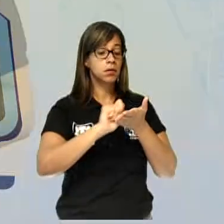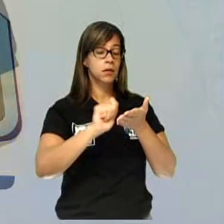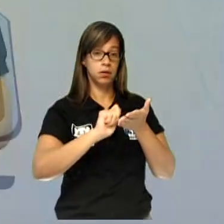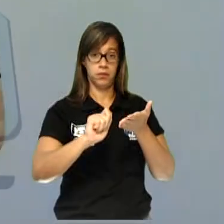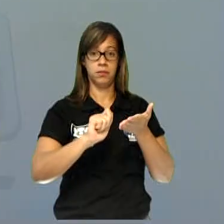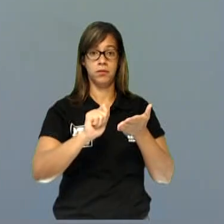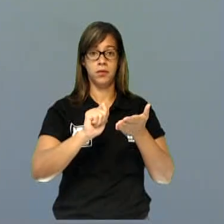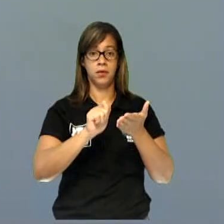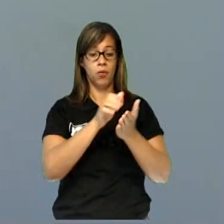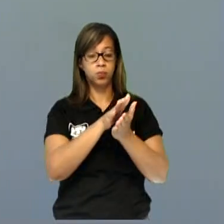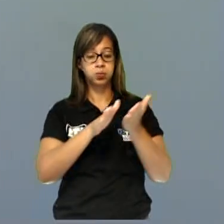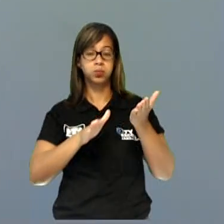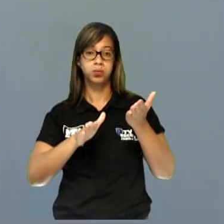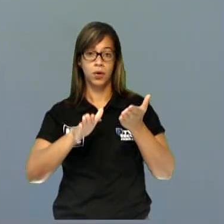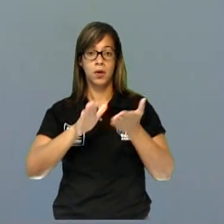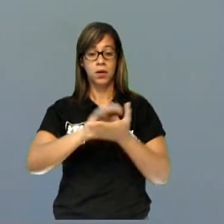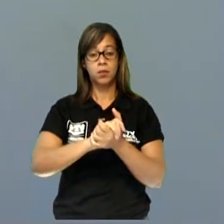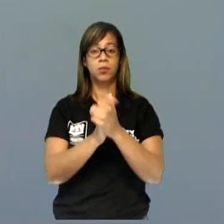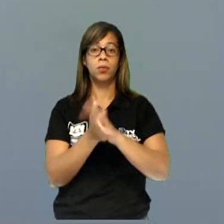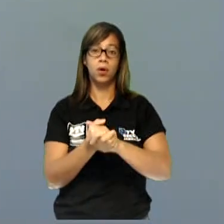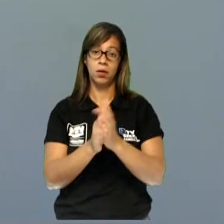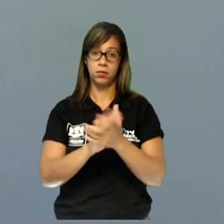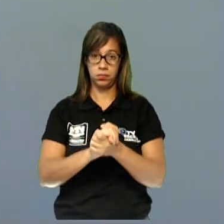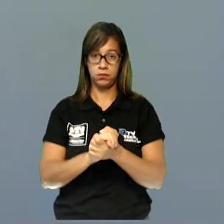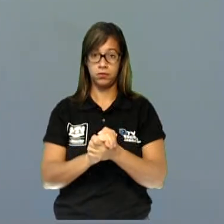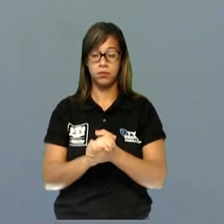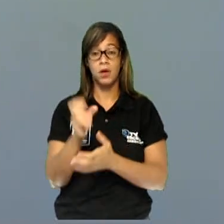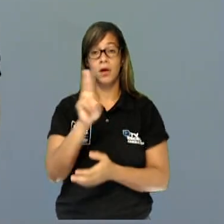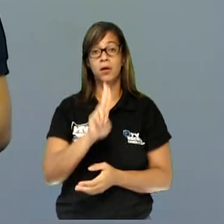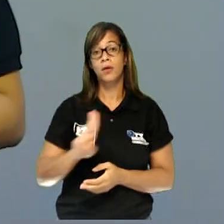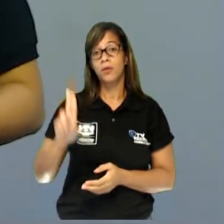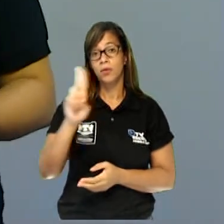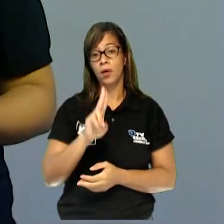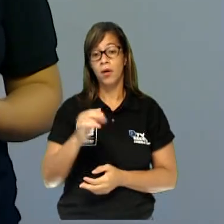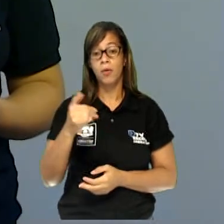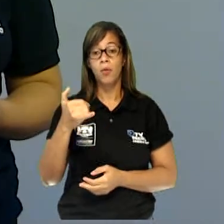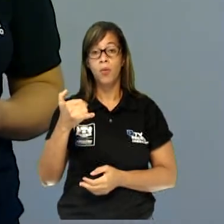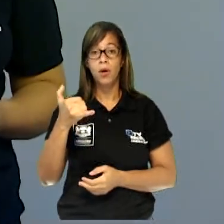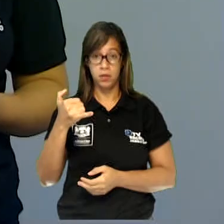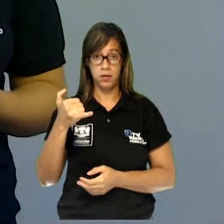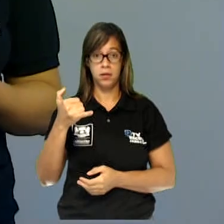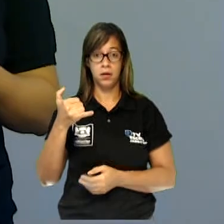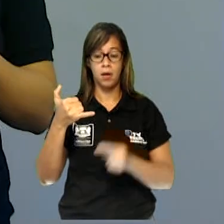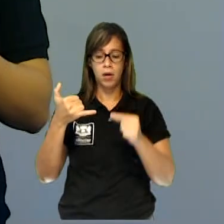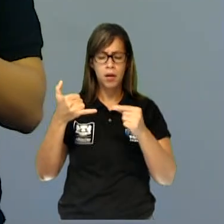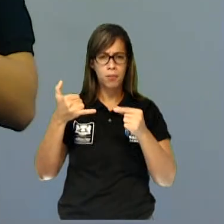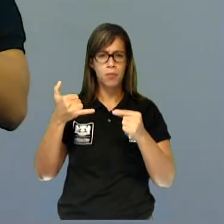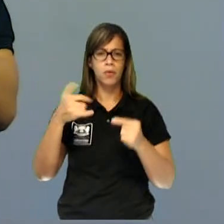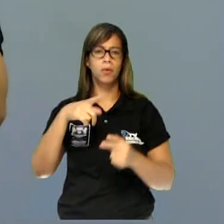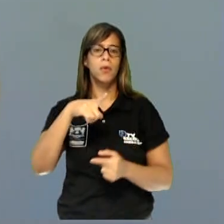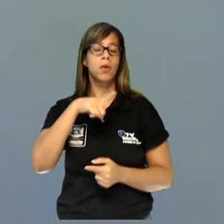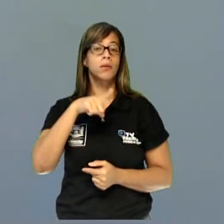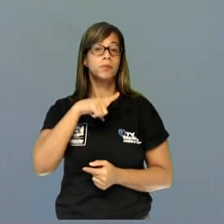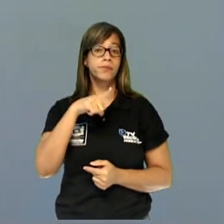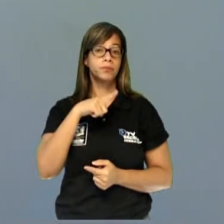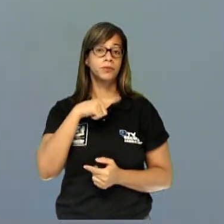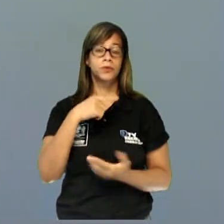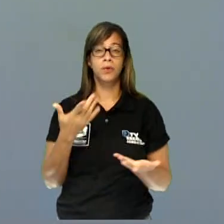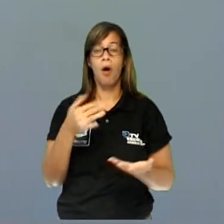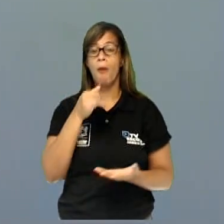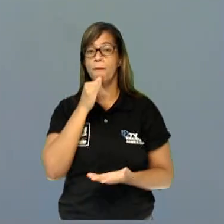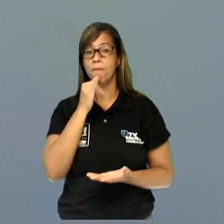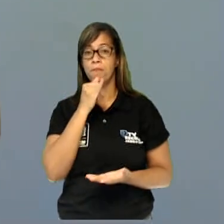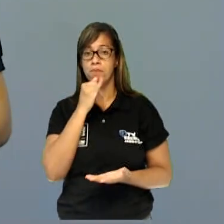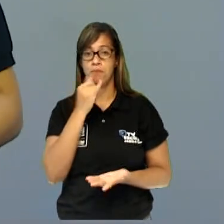usavam uma caneta de cana com um finalzinho no formato triangular, que vai dar essa ideia aí de